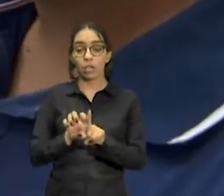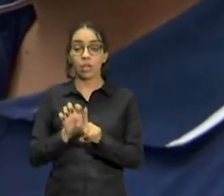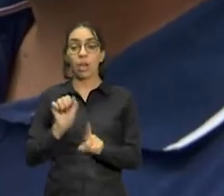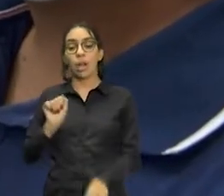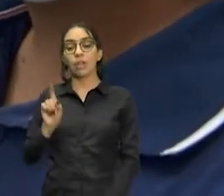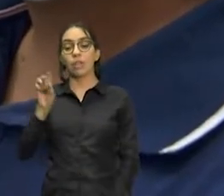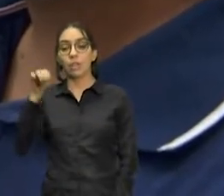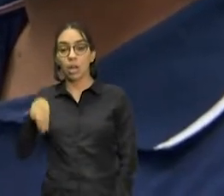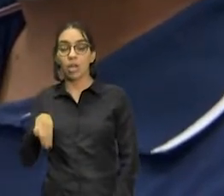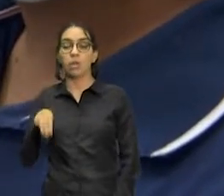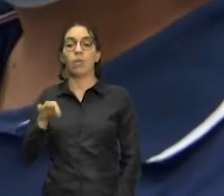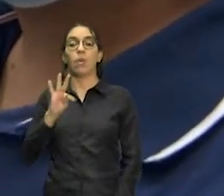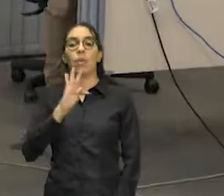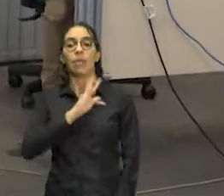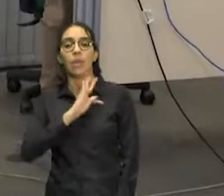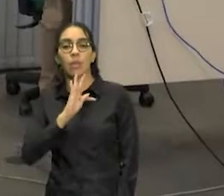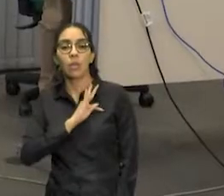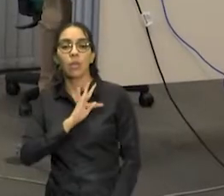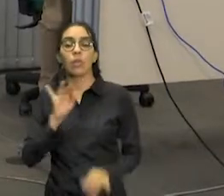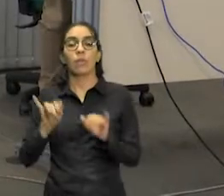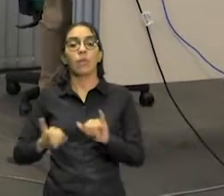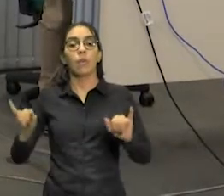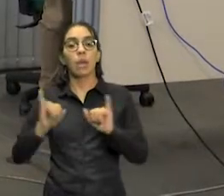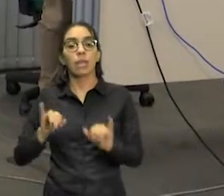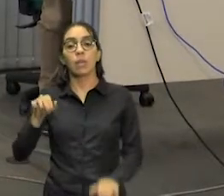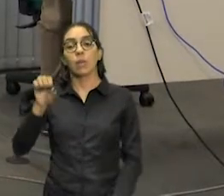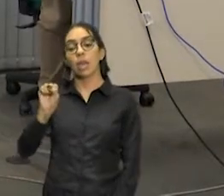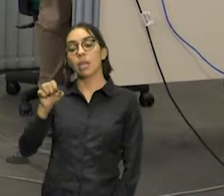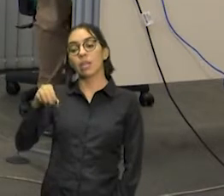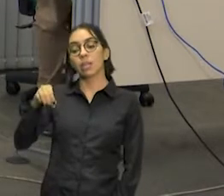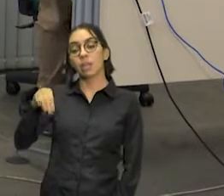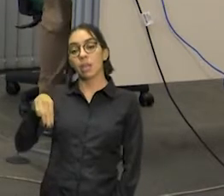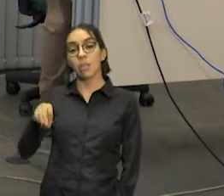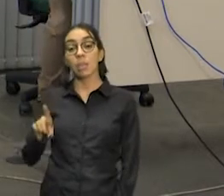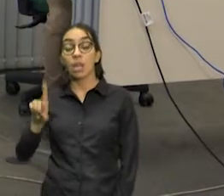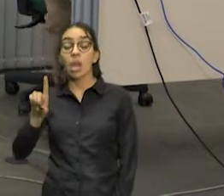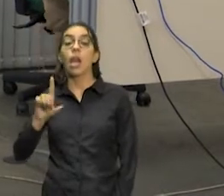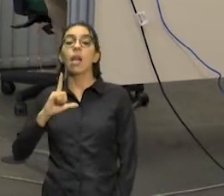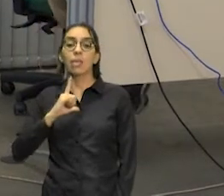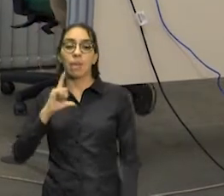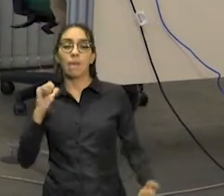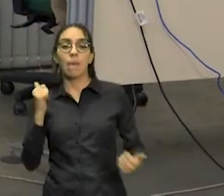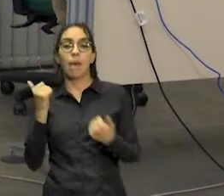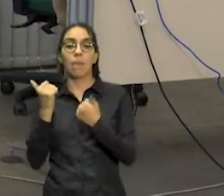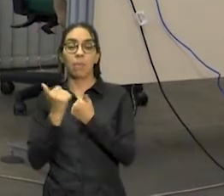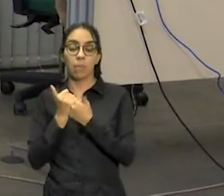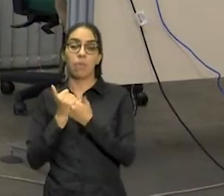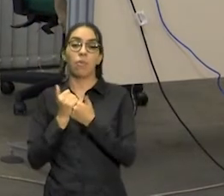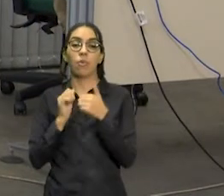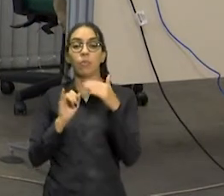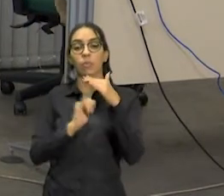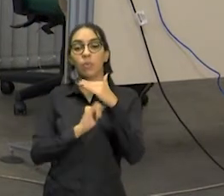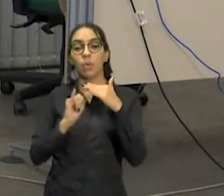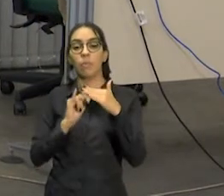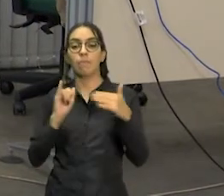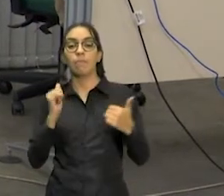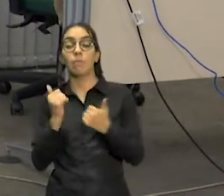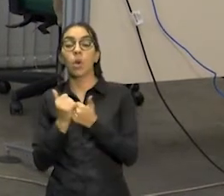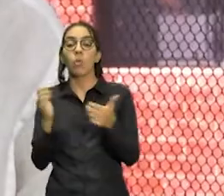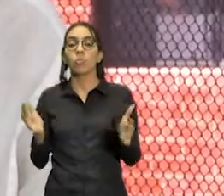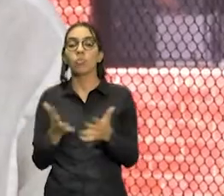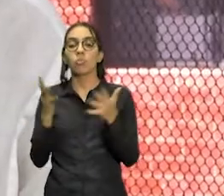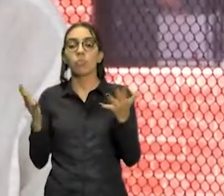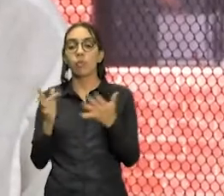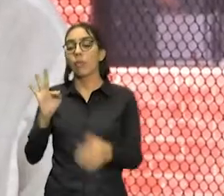informação e mídias digitais, o centro recebe apoio da Fundação Cearense de Apoio ao Desenvolvimento Científico e Tecnológico, o